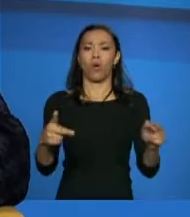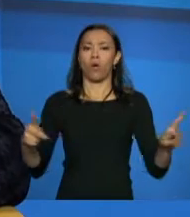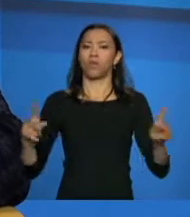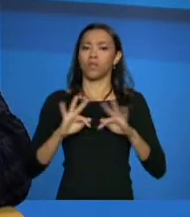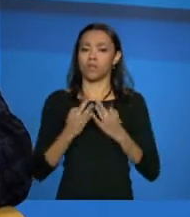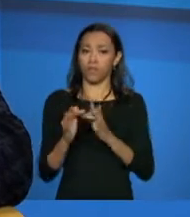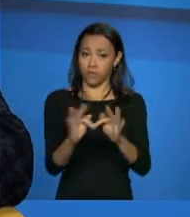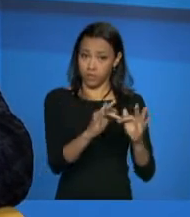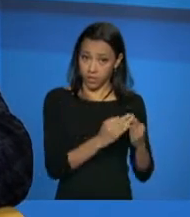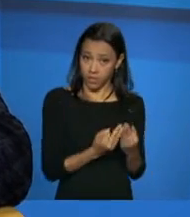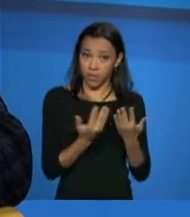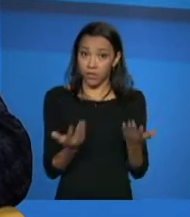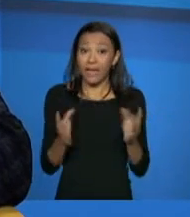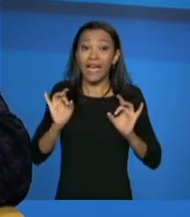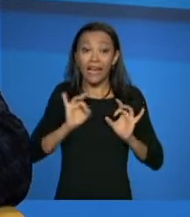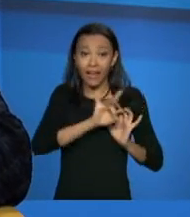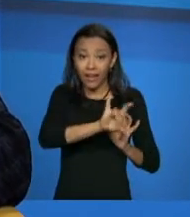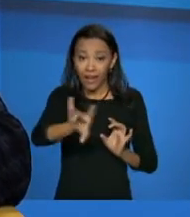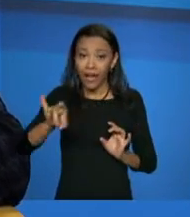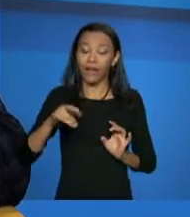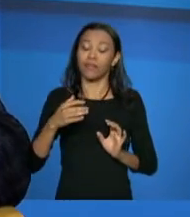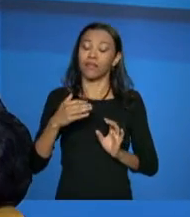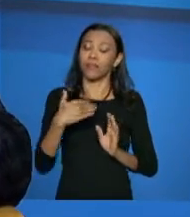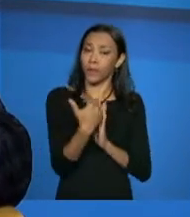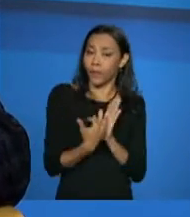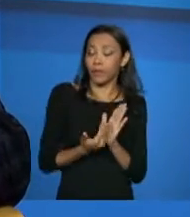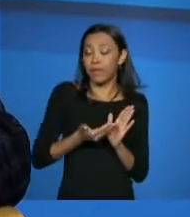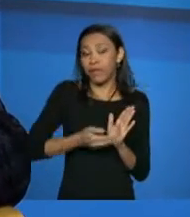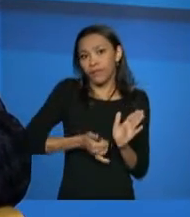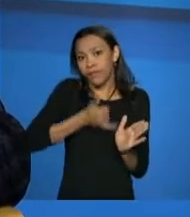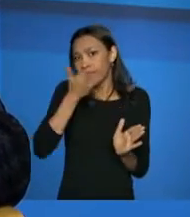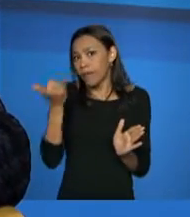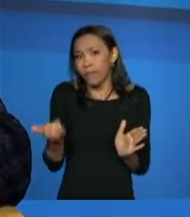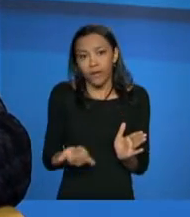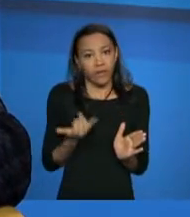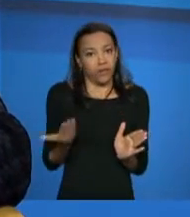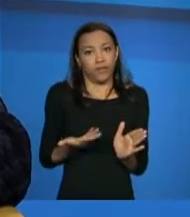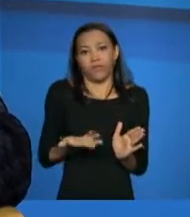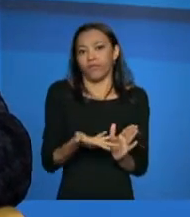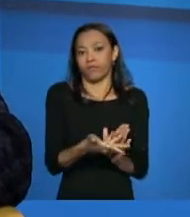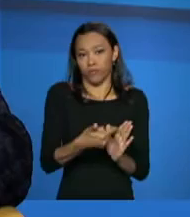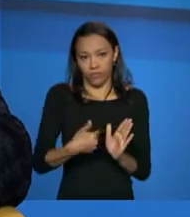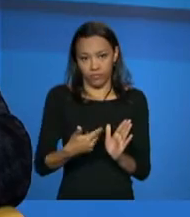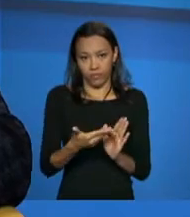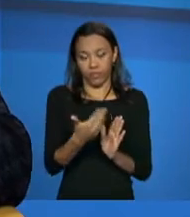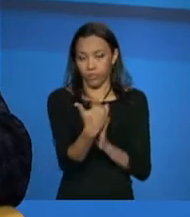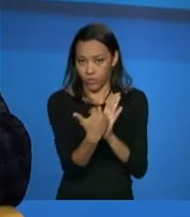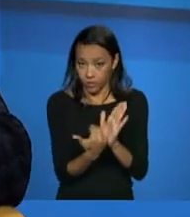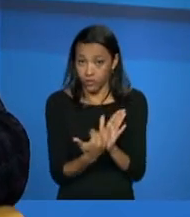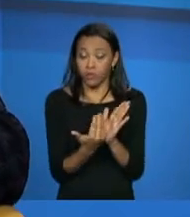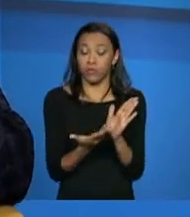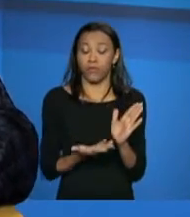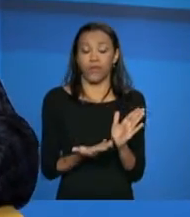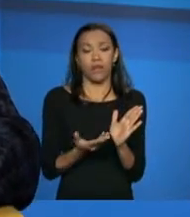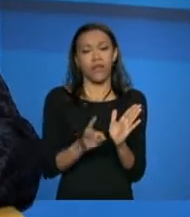família. E aí, cada programa, é o que eu falo, dependendo do estágio que o programa está, no momento que ele está, ele vai usar determinado tipo